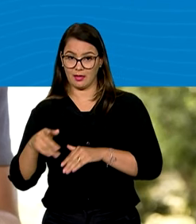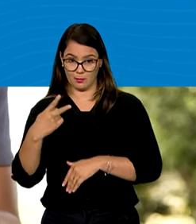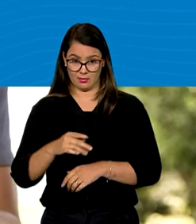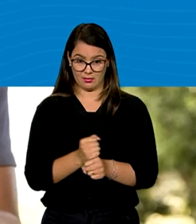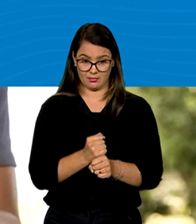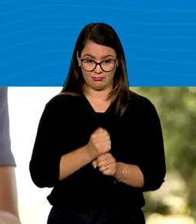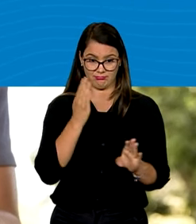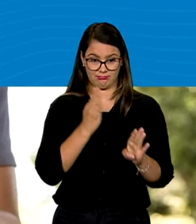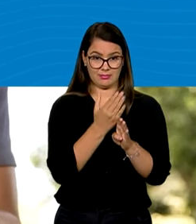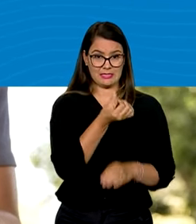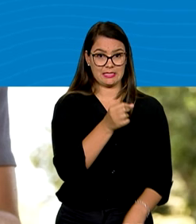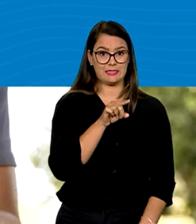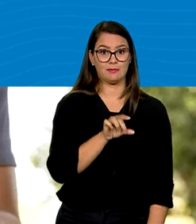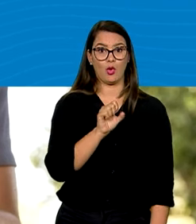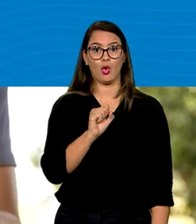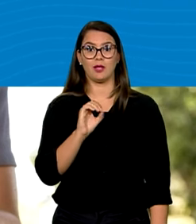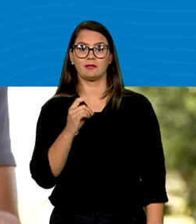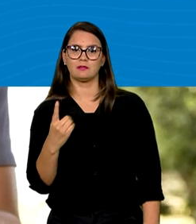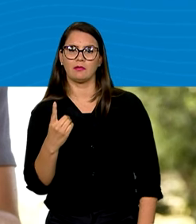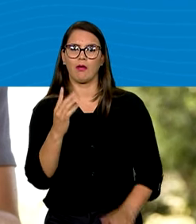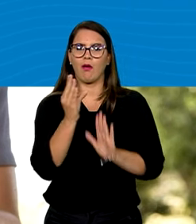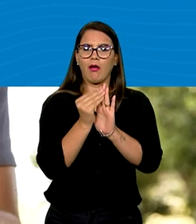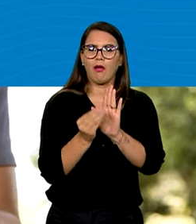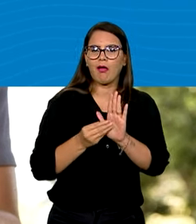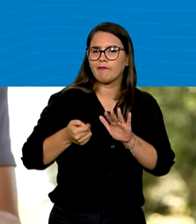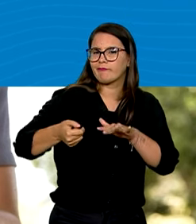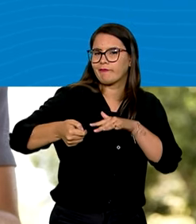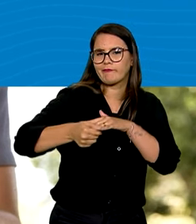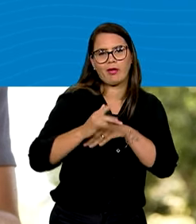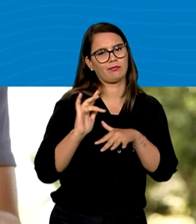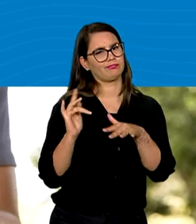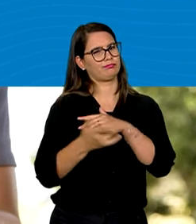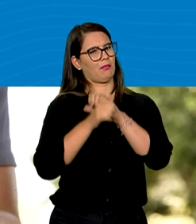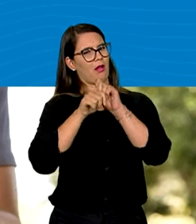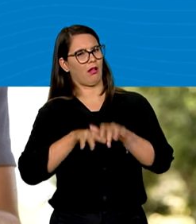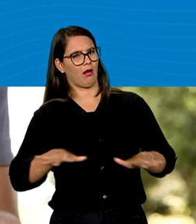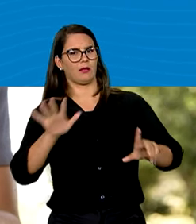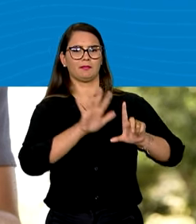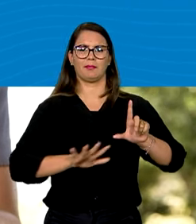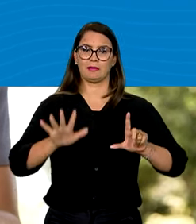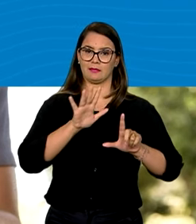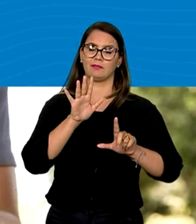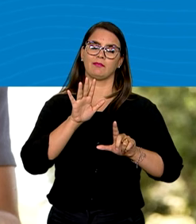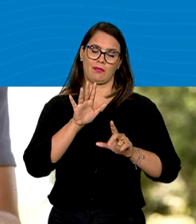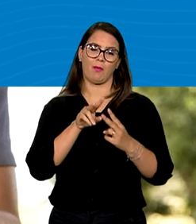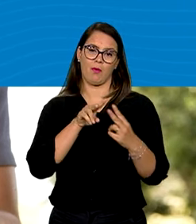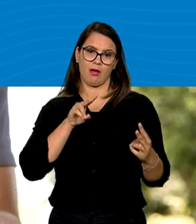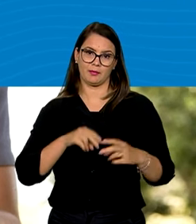.801 conteúdos com informações falsas nas redes sociais e plataformas online.